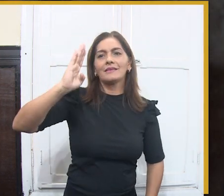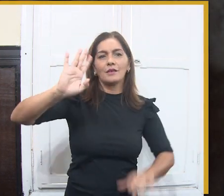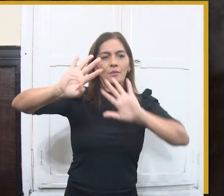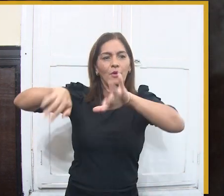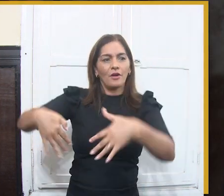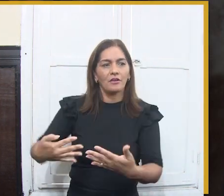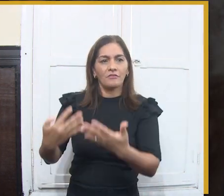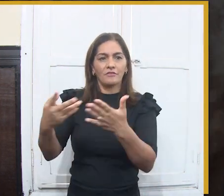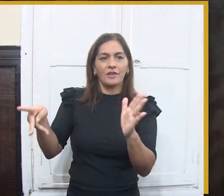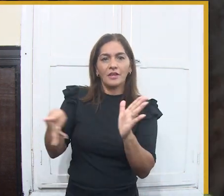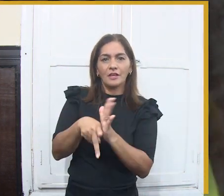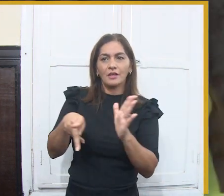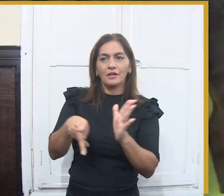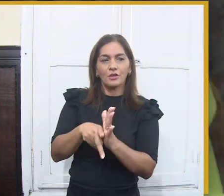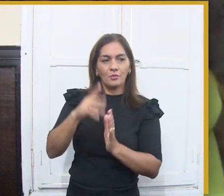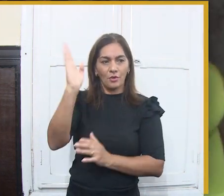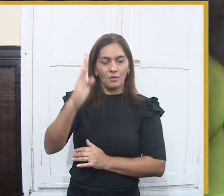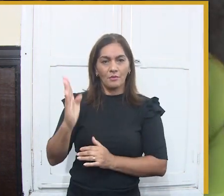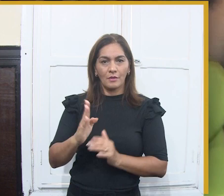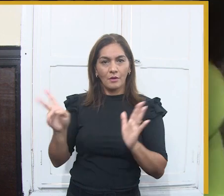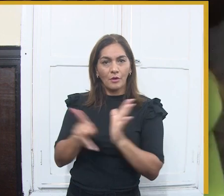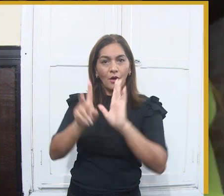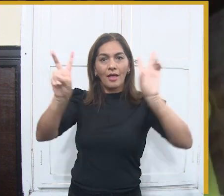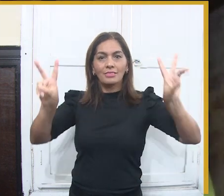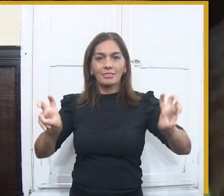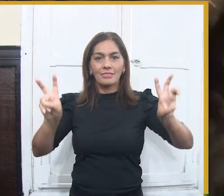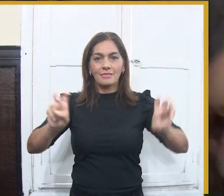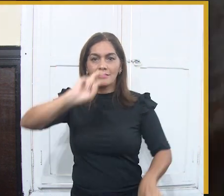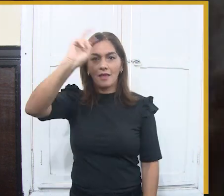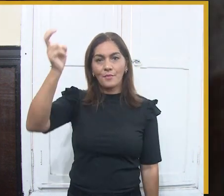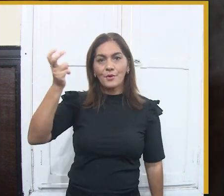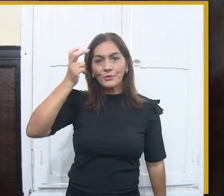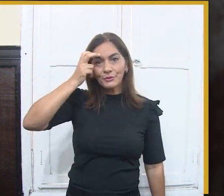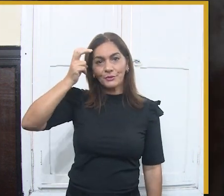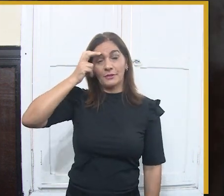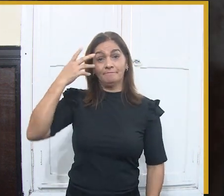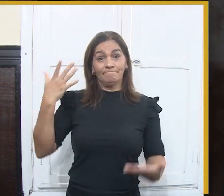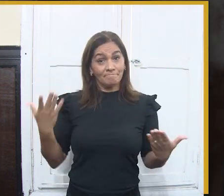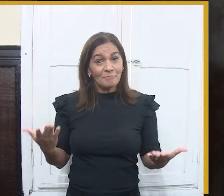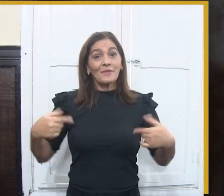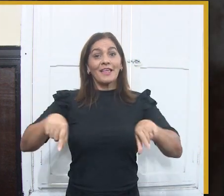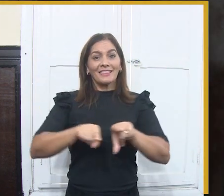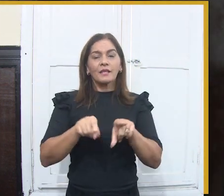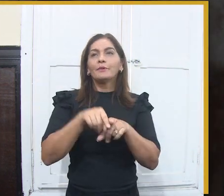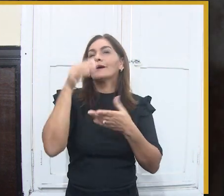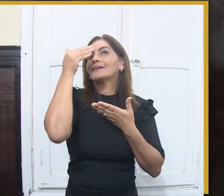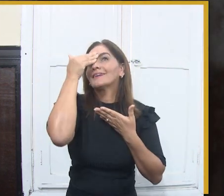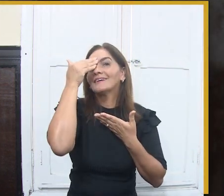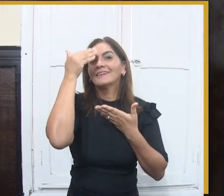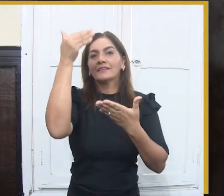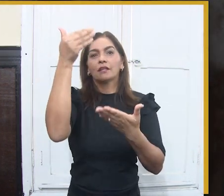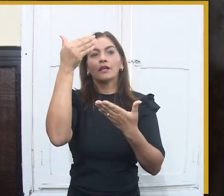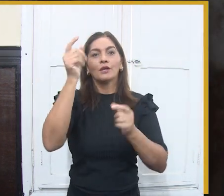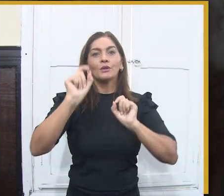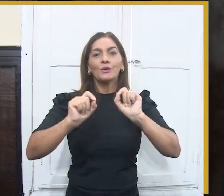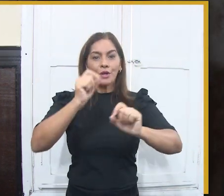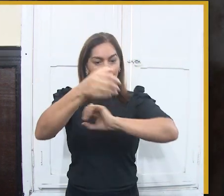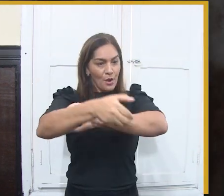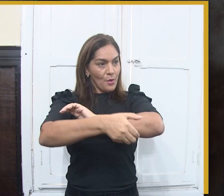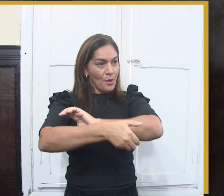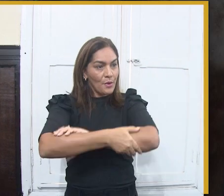falado que a senhora secretária é uma entrevista, prefeito. E aí sou contida de emoção quando a gente vai falar dos